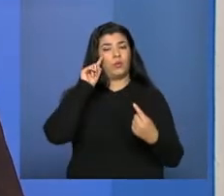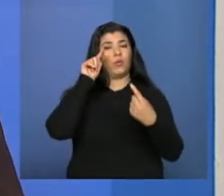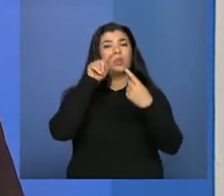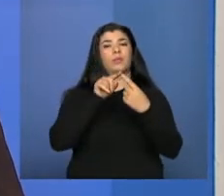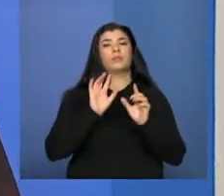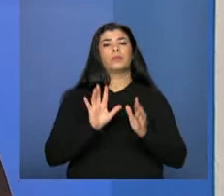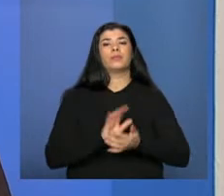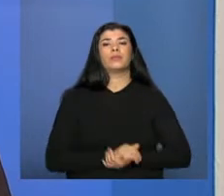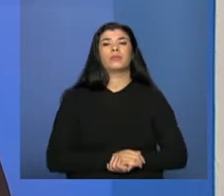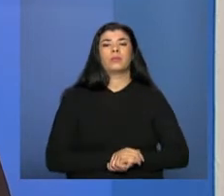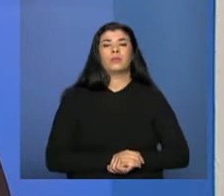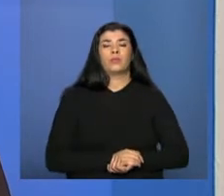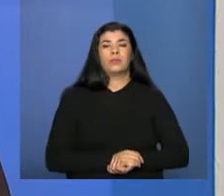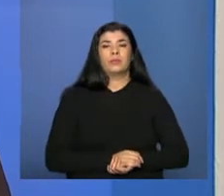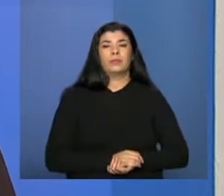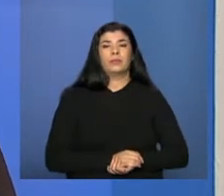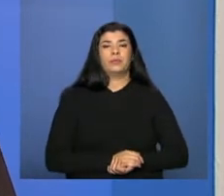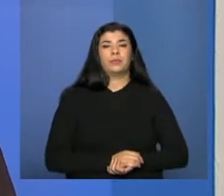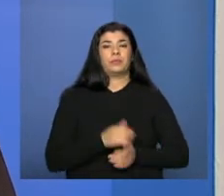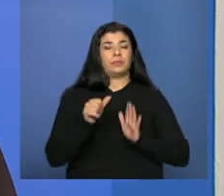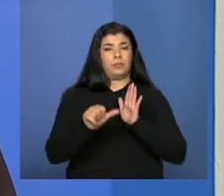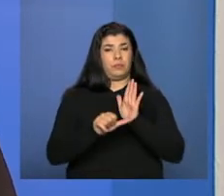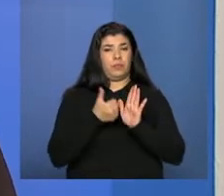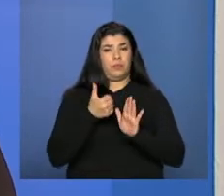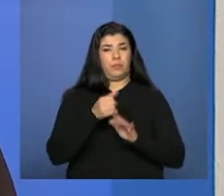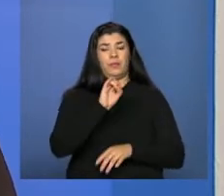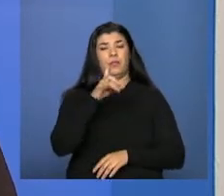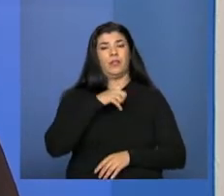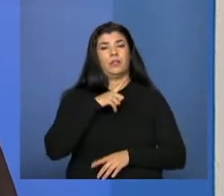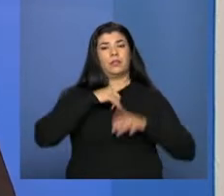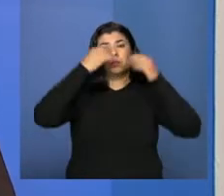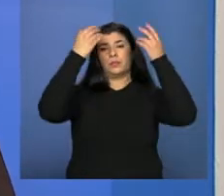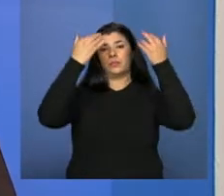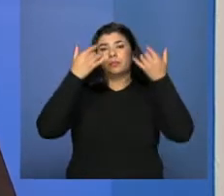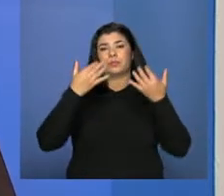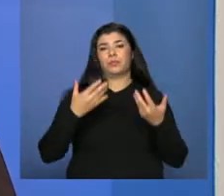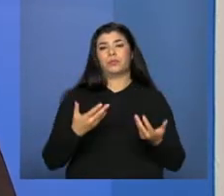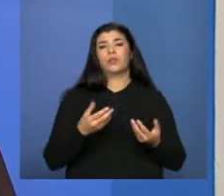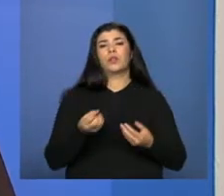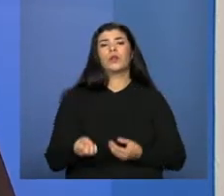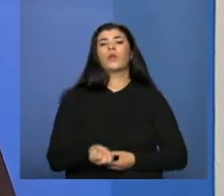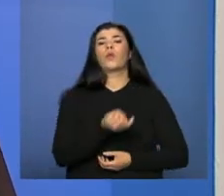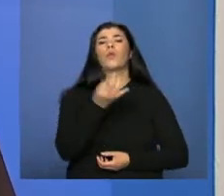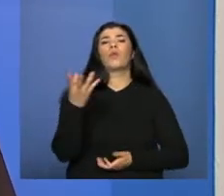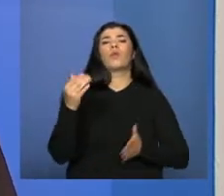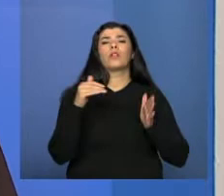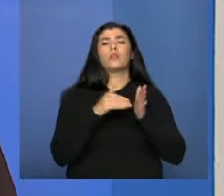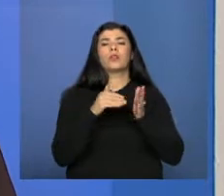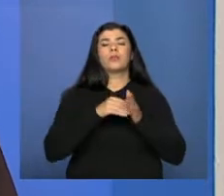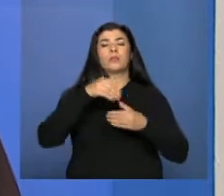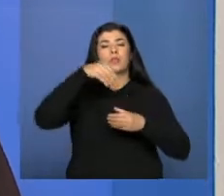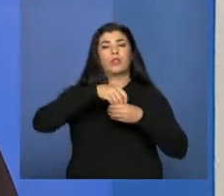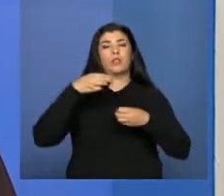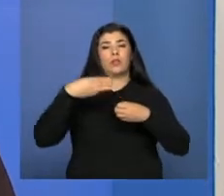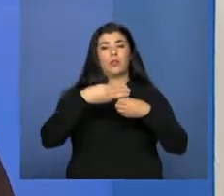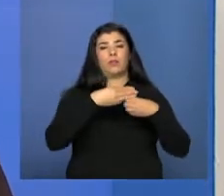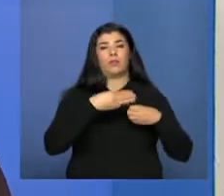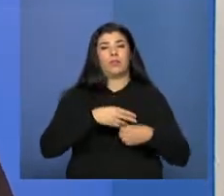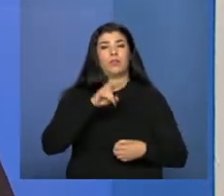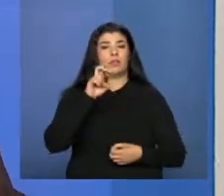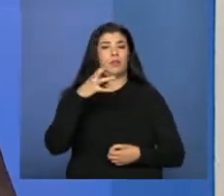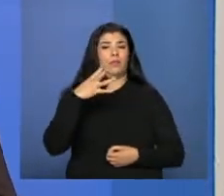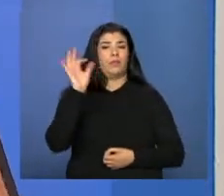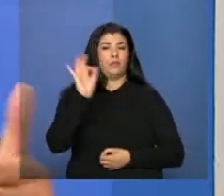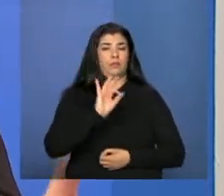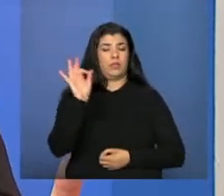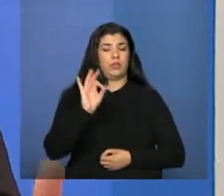é que quando nós estamos falando deste limite no âmbito dos municípios de 54%, no